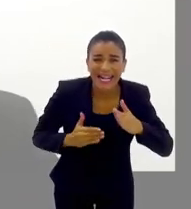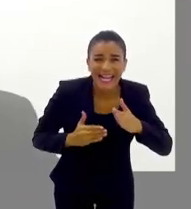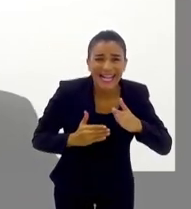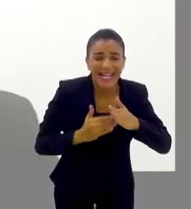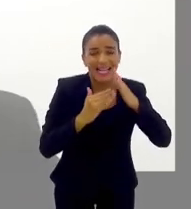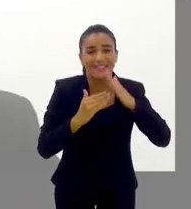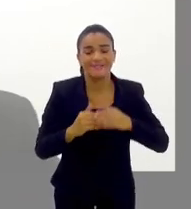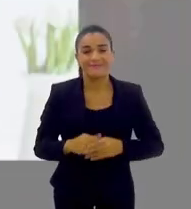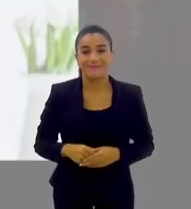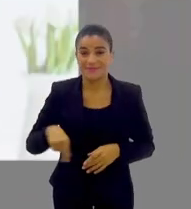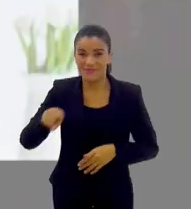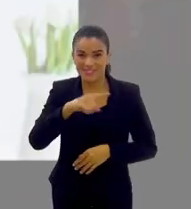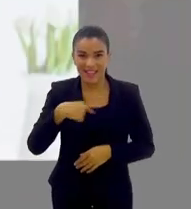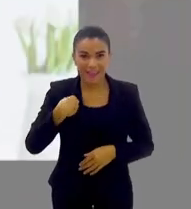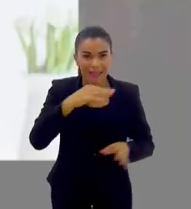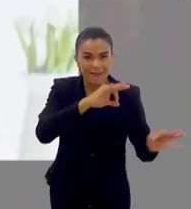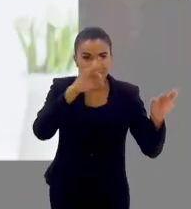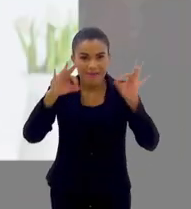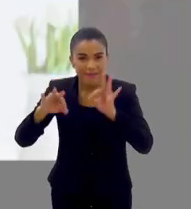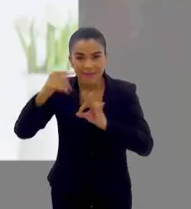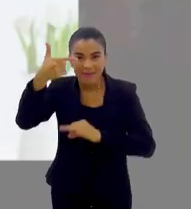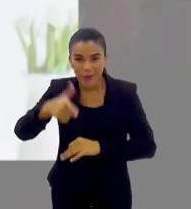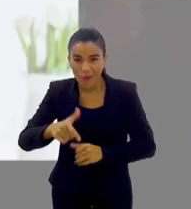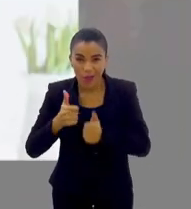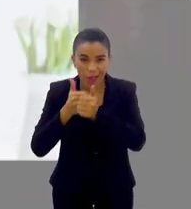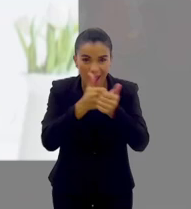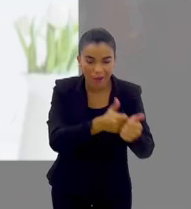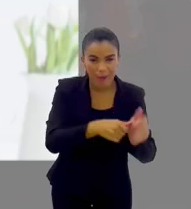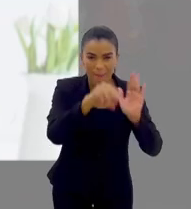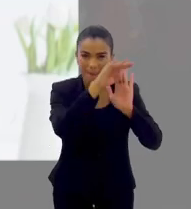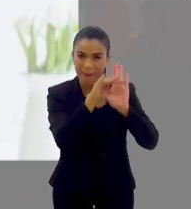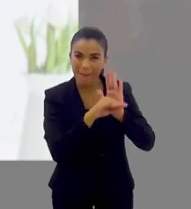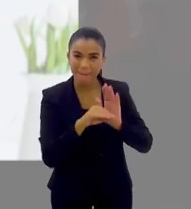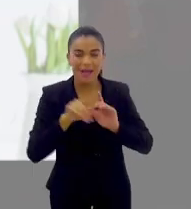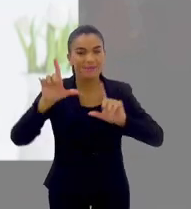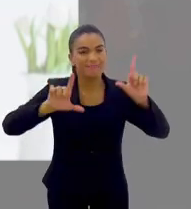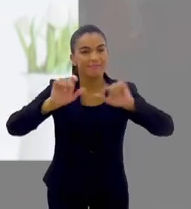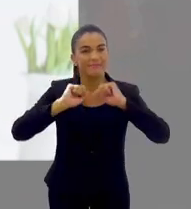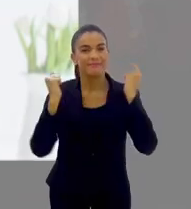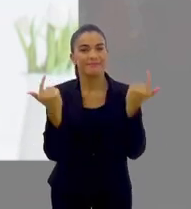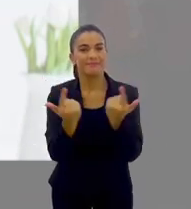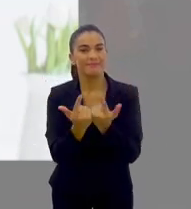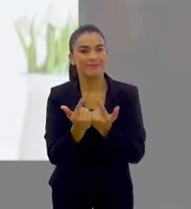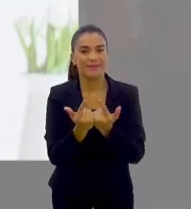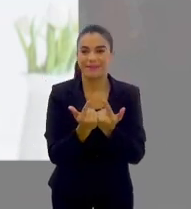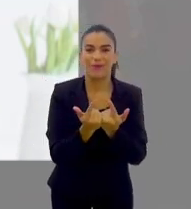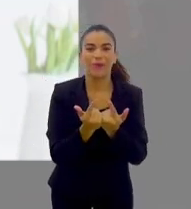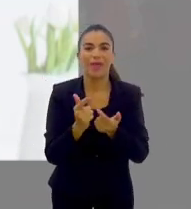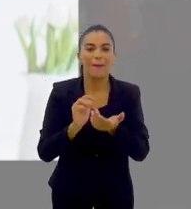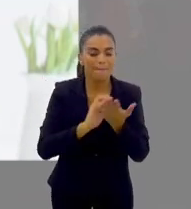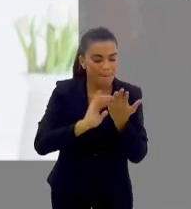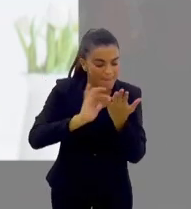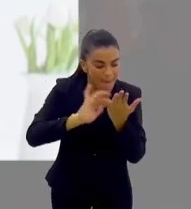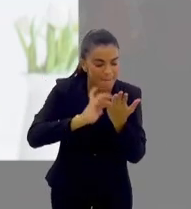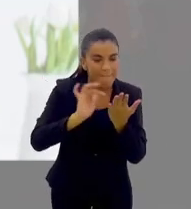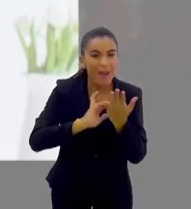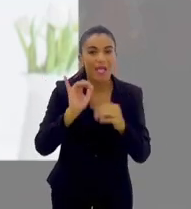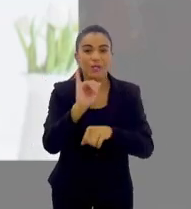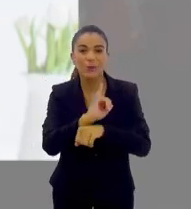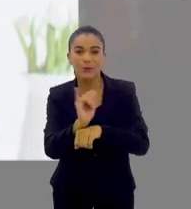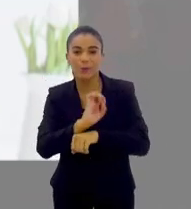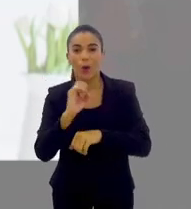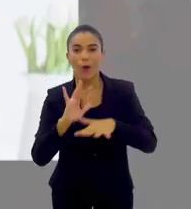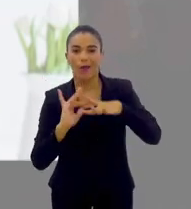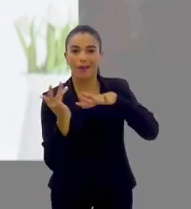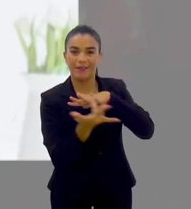nosso tempo já acabou e se você quiser rever este programa ou acompanhar a programação da TV Alerje, é só acessar o nosso YouTube